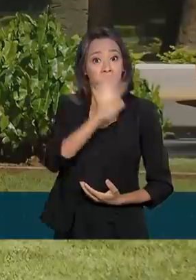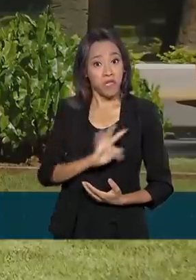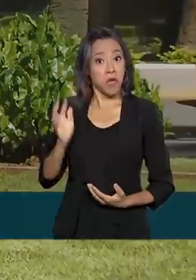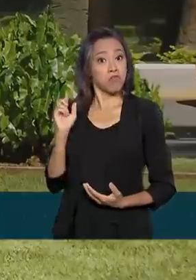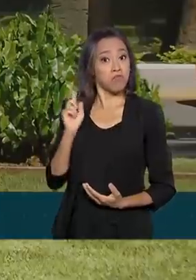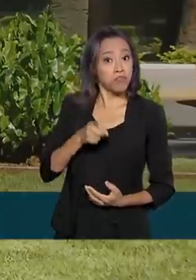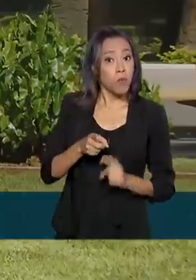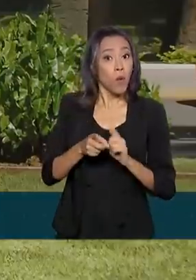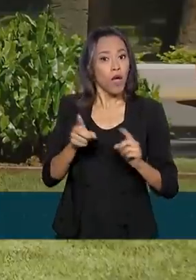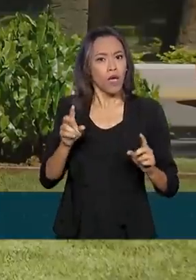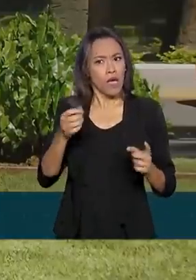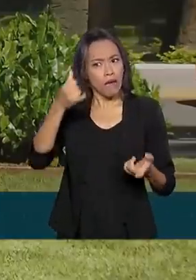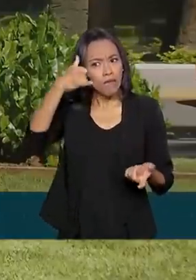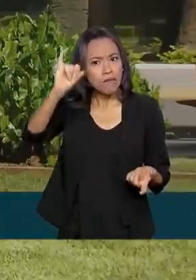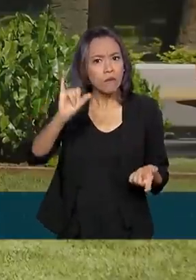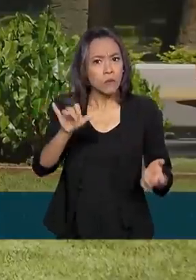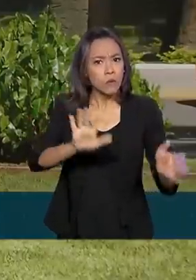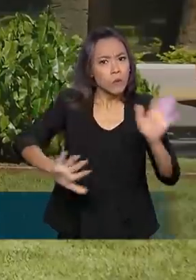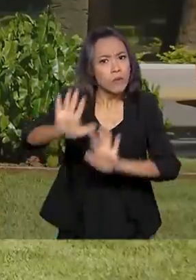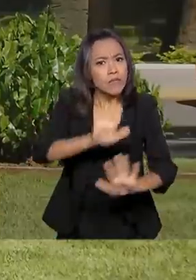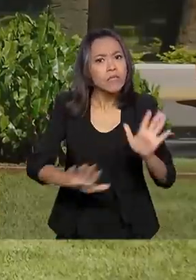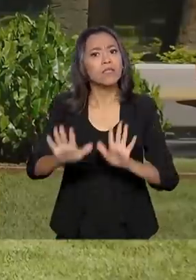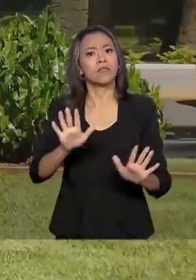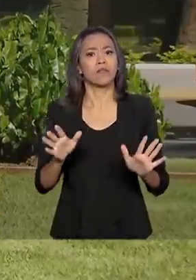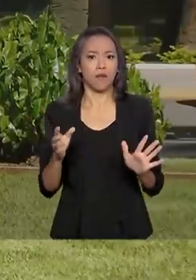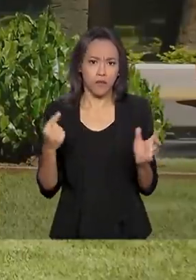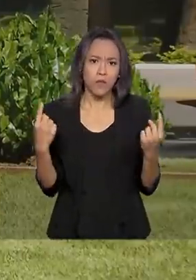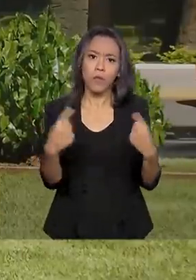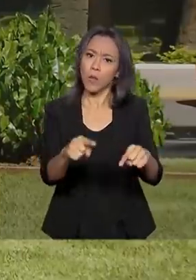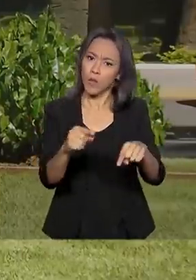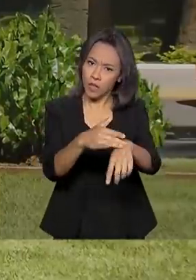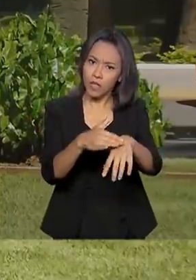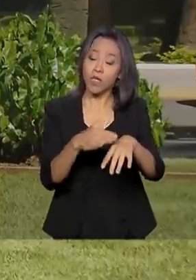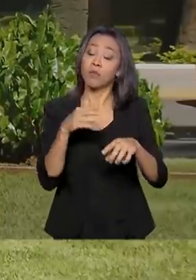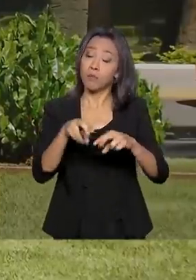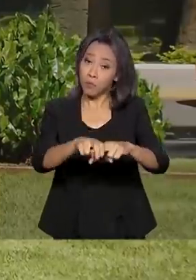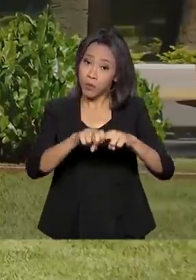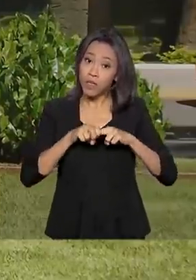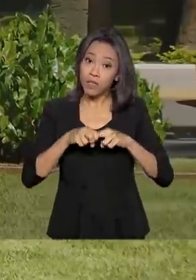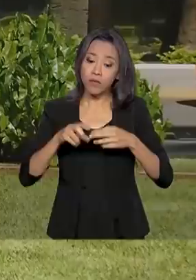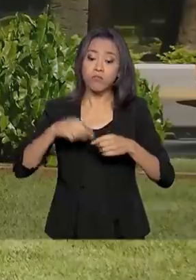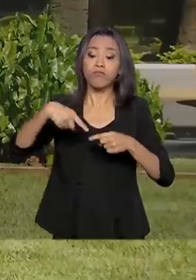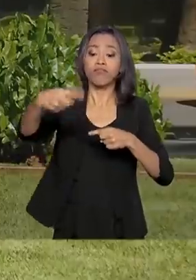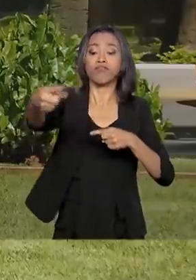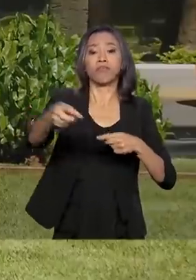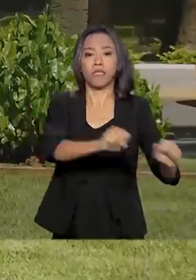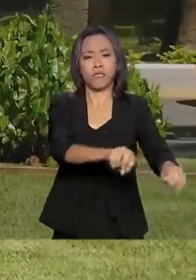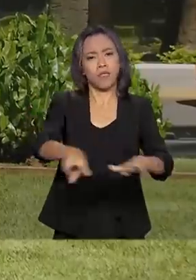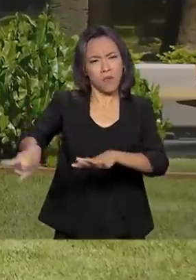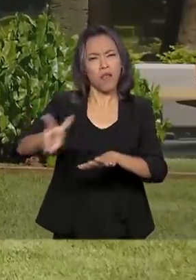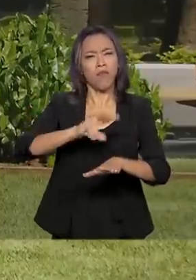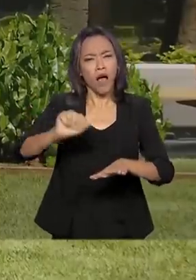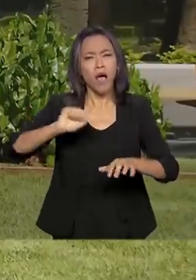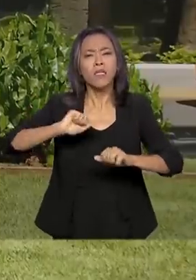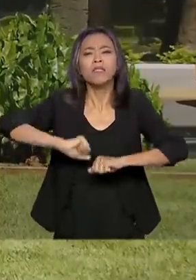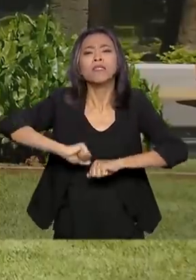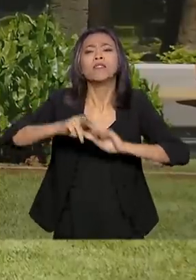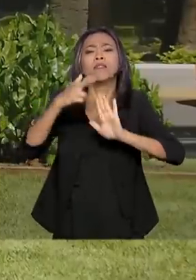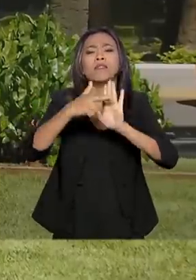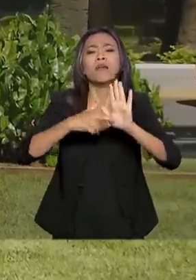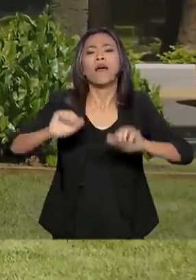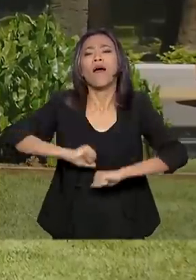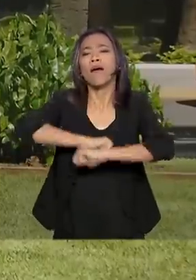prevenção, combate e cautela. Por isso, será lançada nas próximas semanas uma campanha nacional de esclarecimento sobre o novo